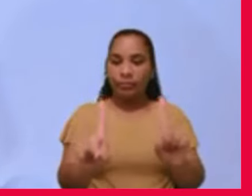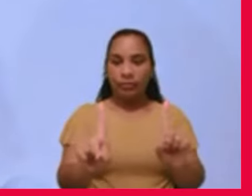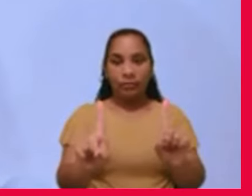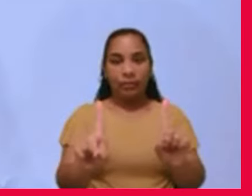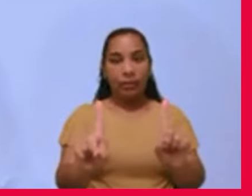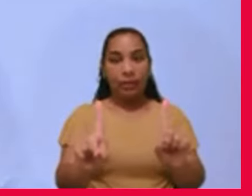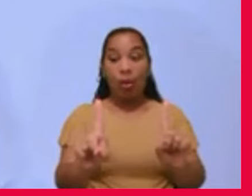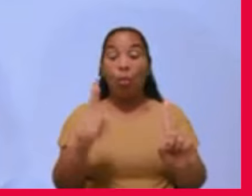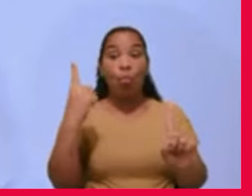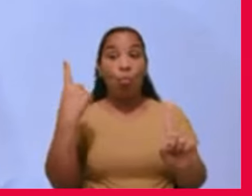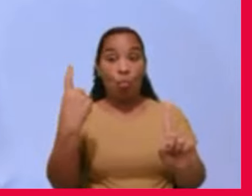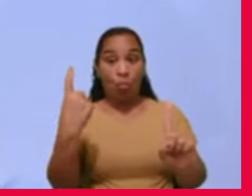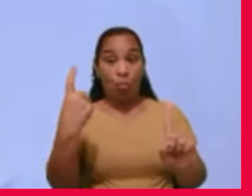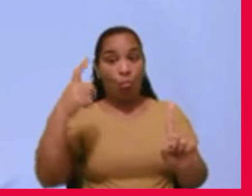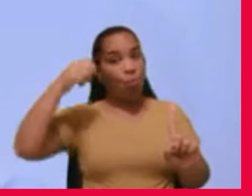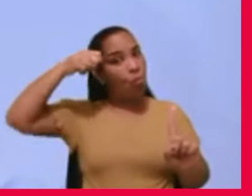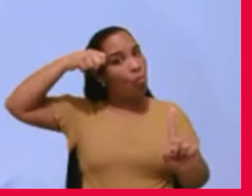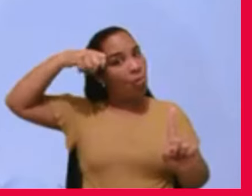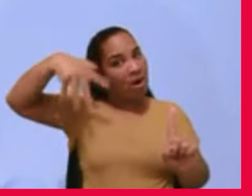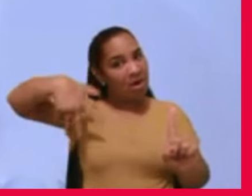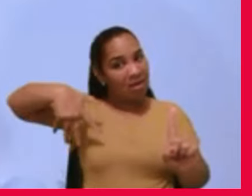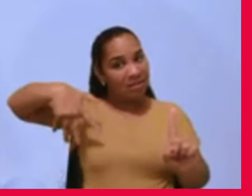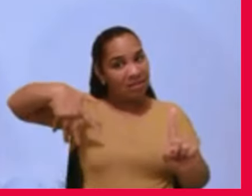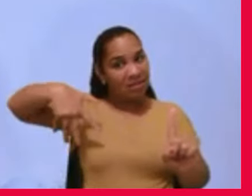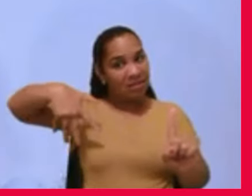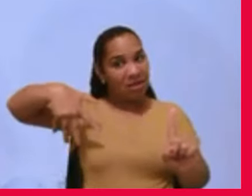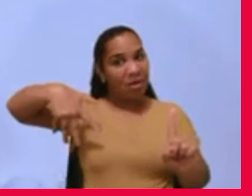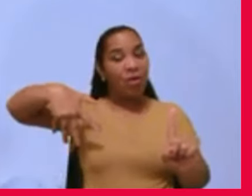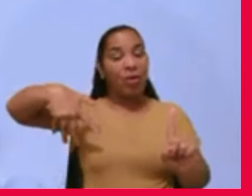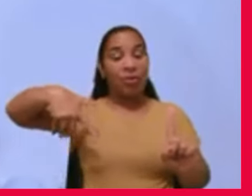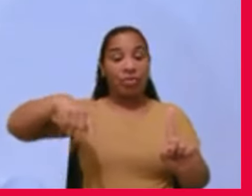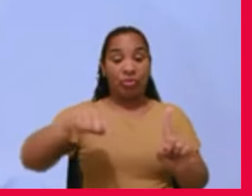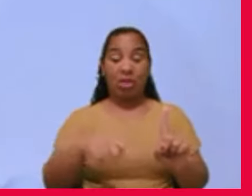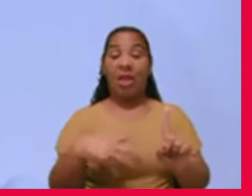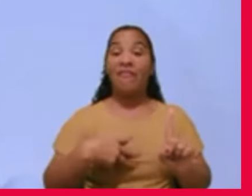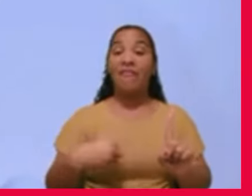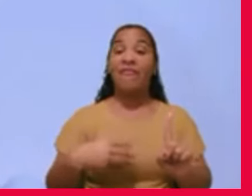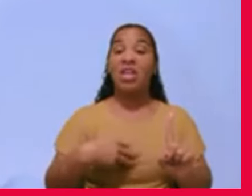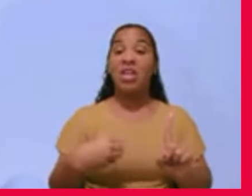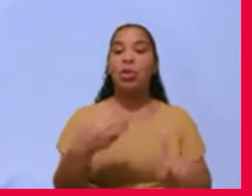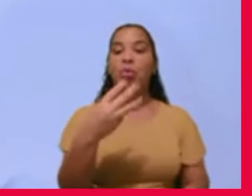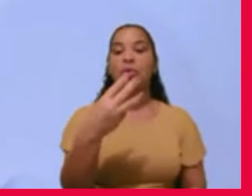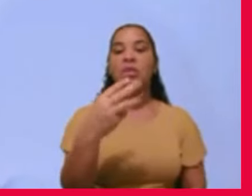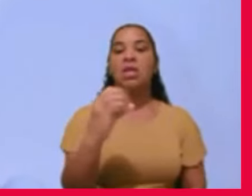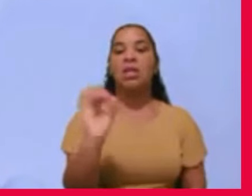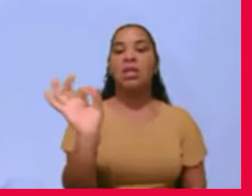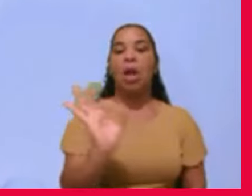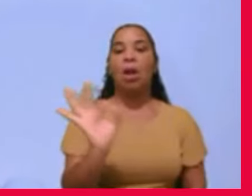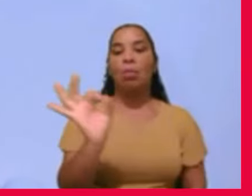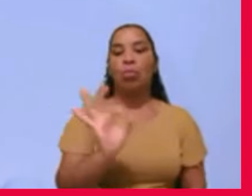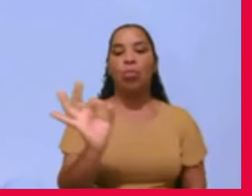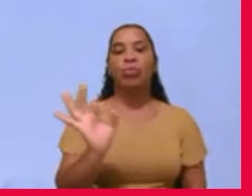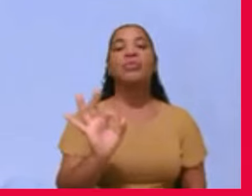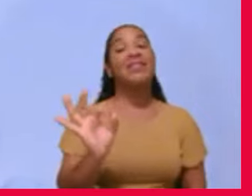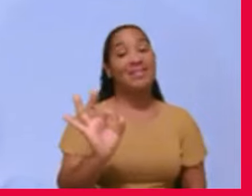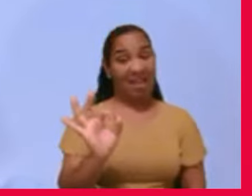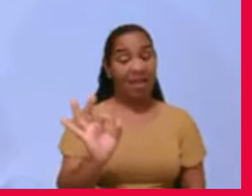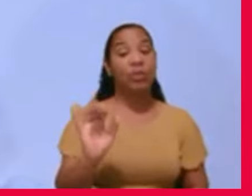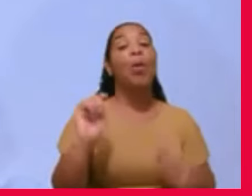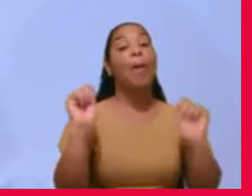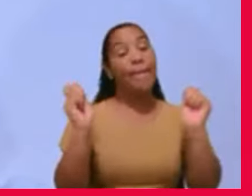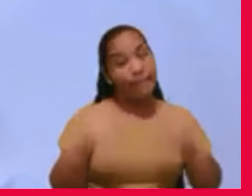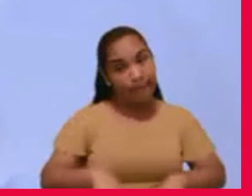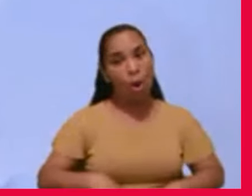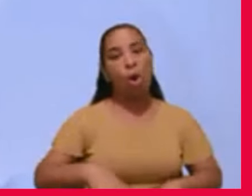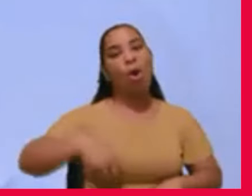os seus descendentes têm 30% de possibilidade de ser esquizofrênico